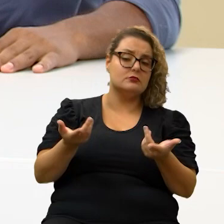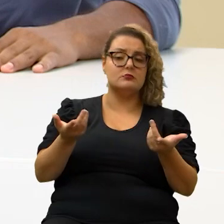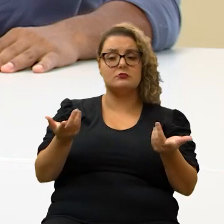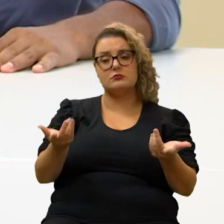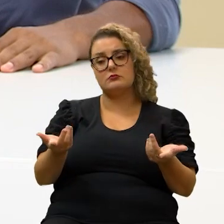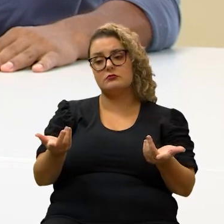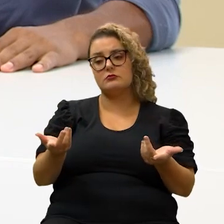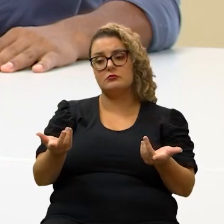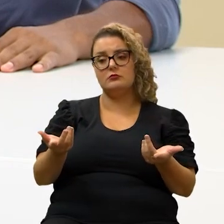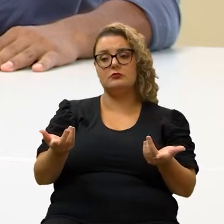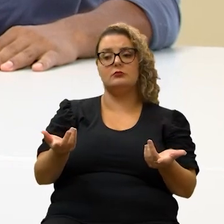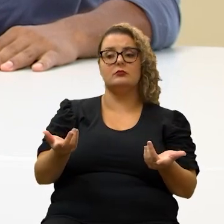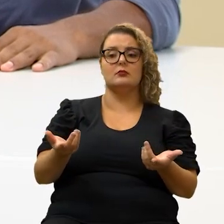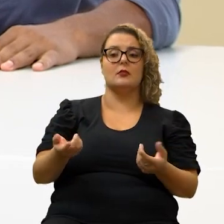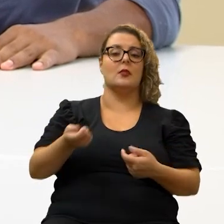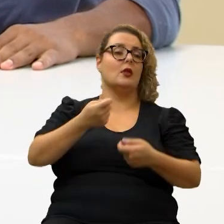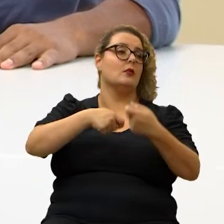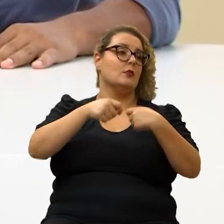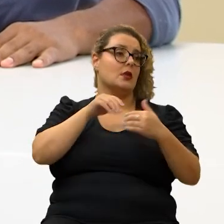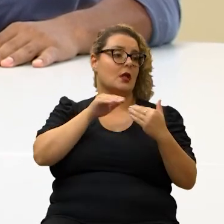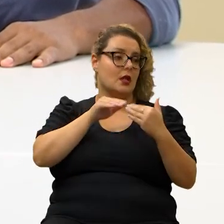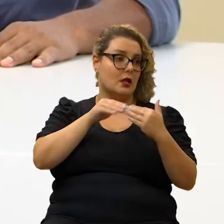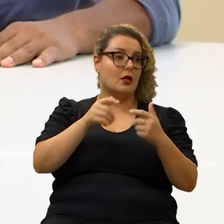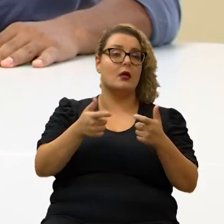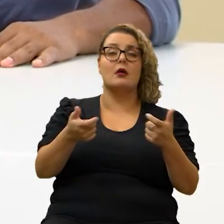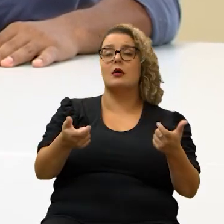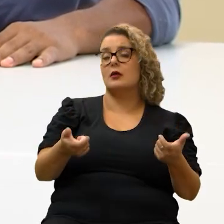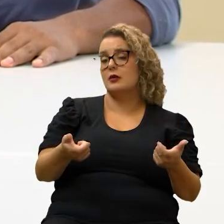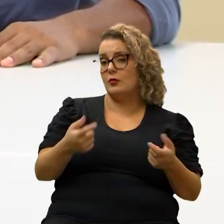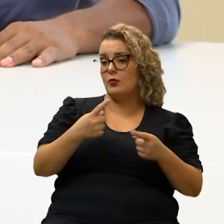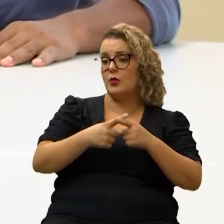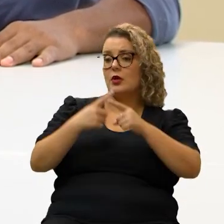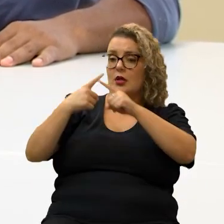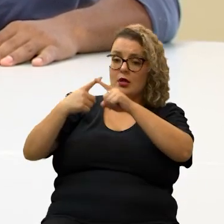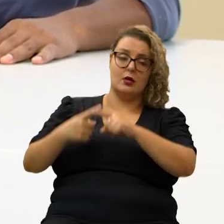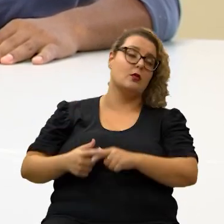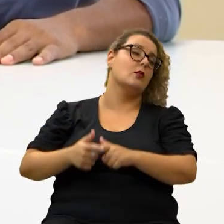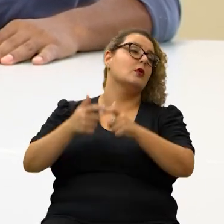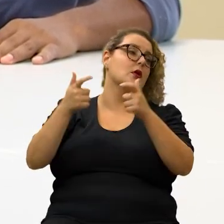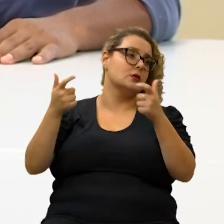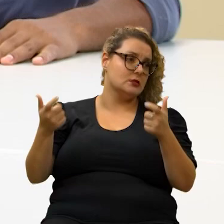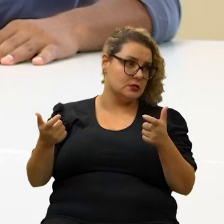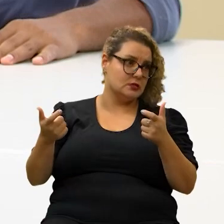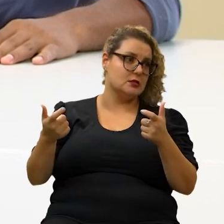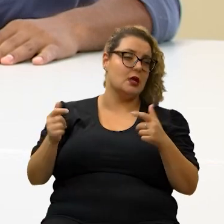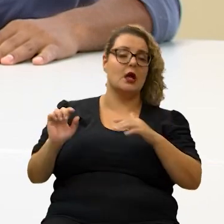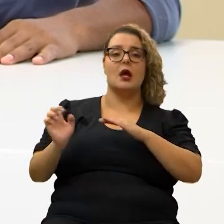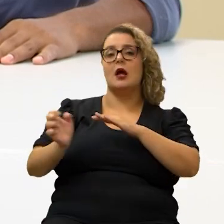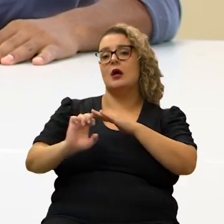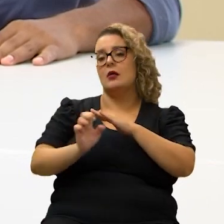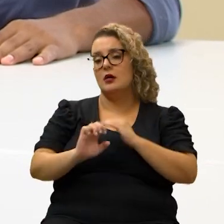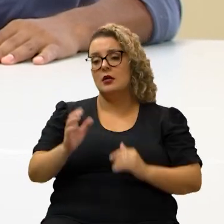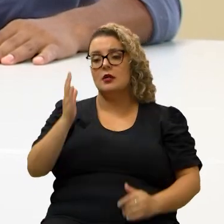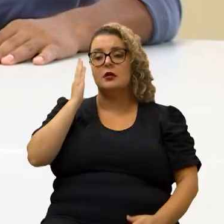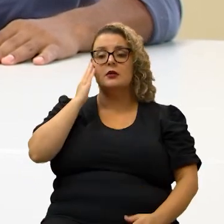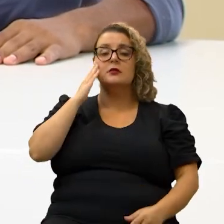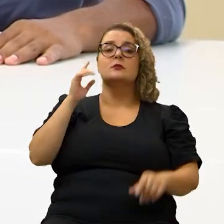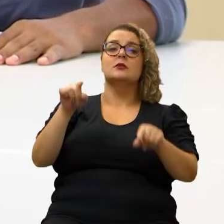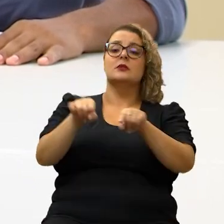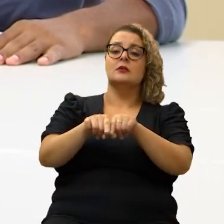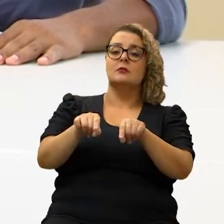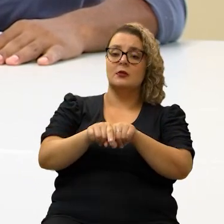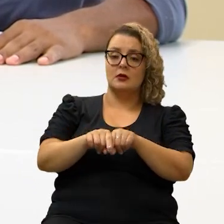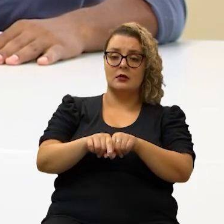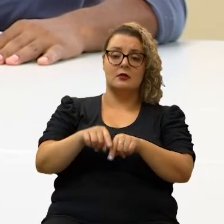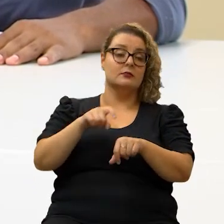o espaço de negociação é grande porque a concorrência é grande as empresas sabem também que